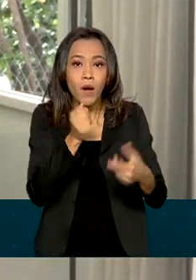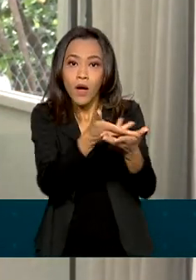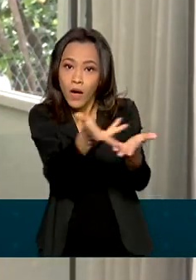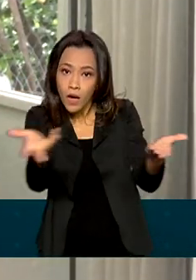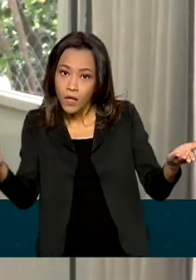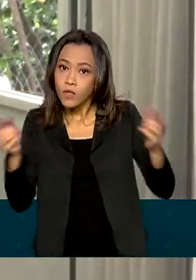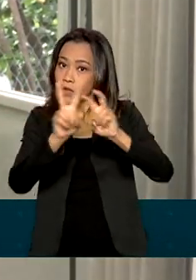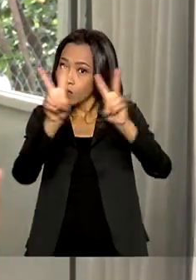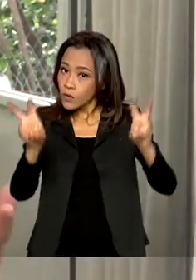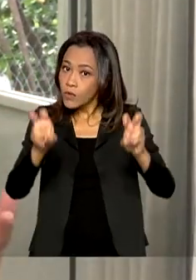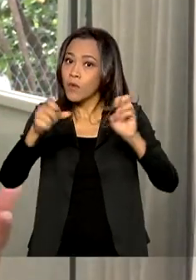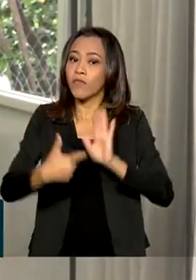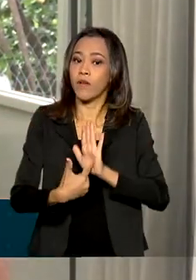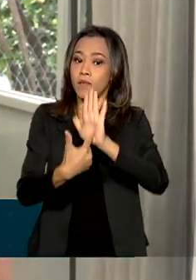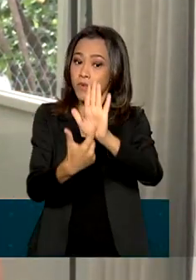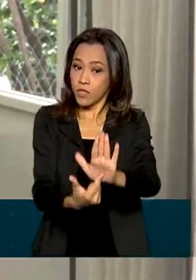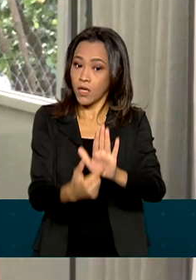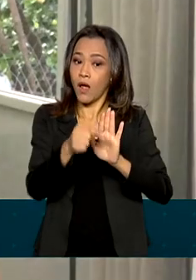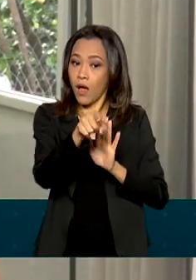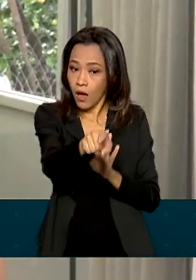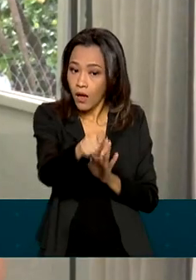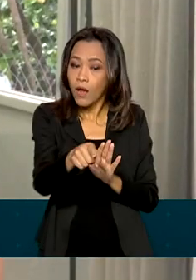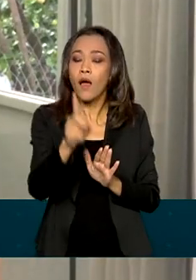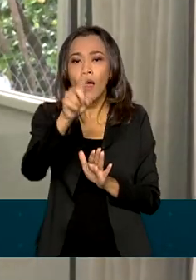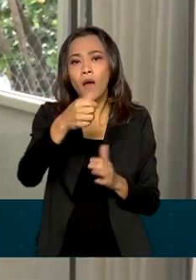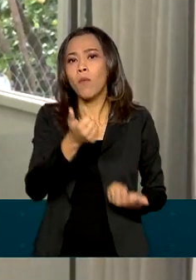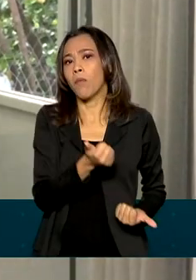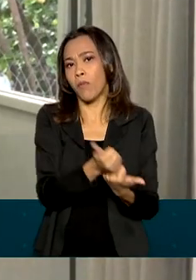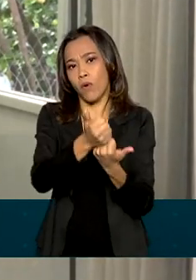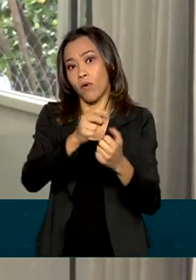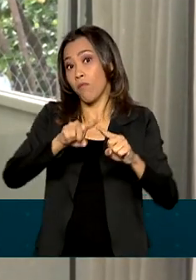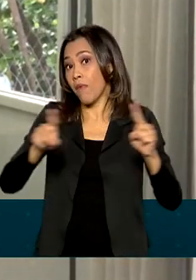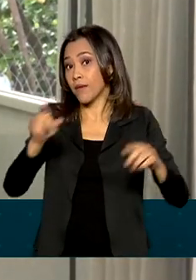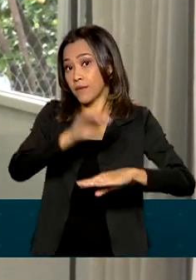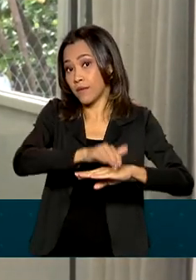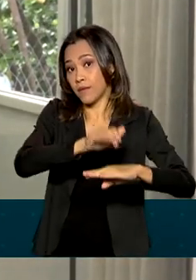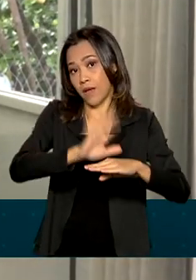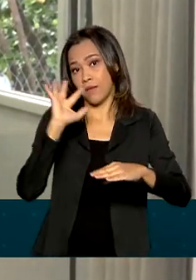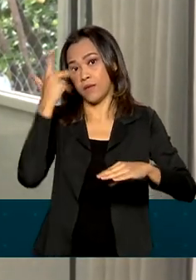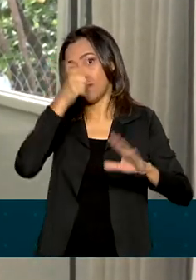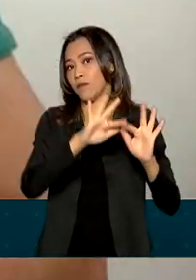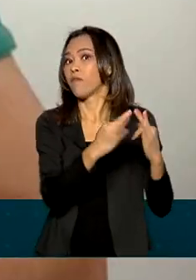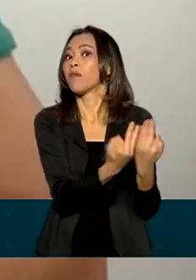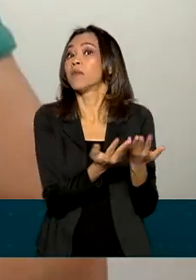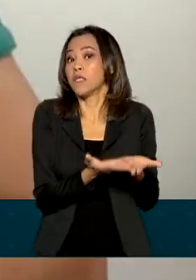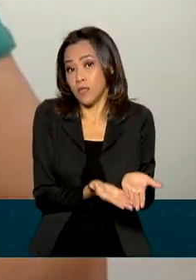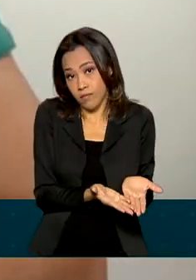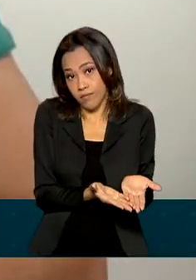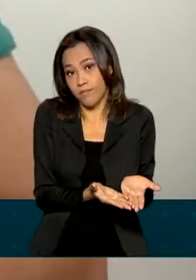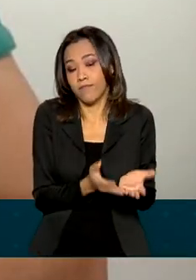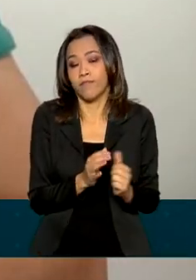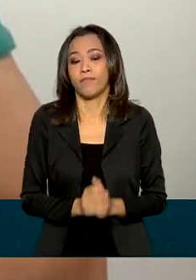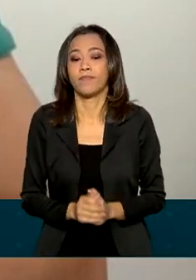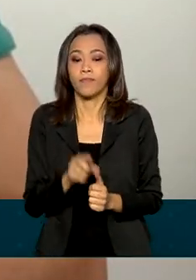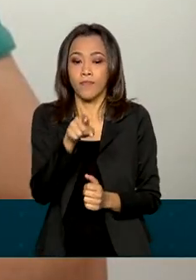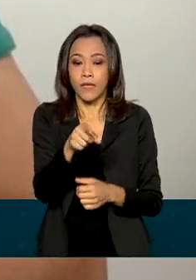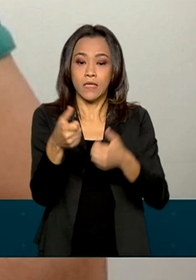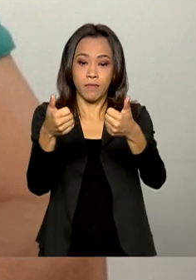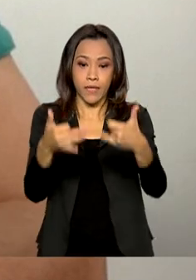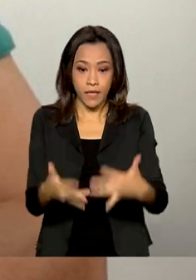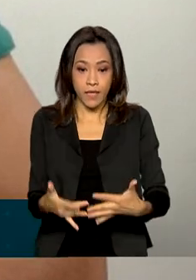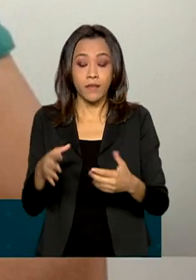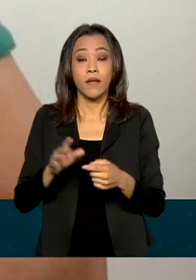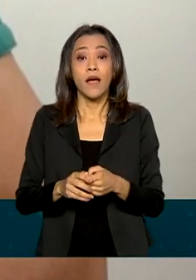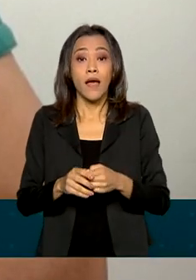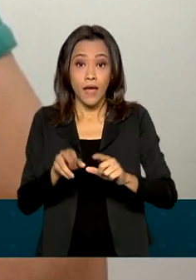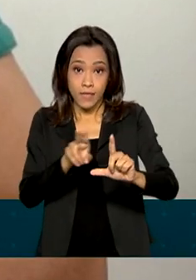apresentado. Funciona como um apoio, mas a decisão é sempre da família. A política de classificação indicativa é de